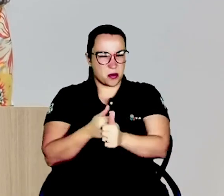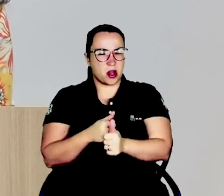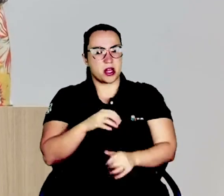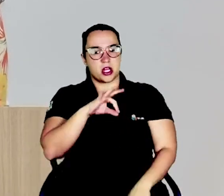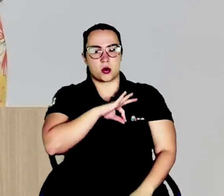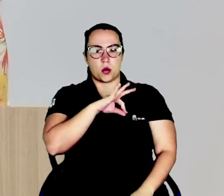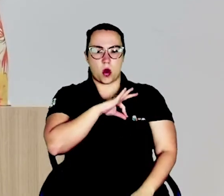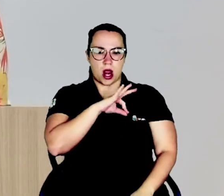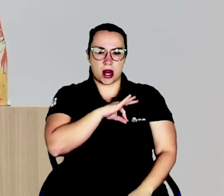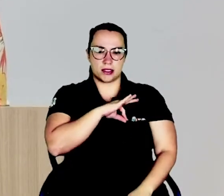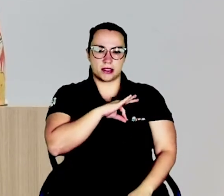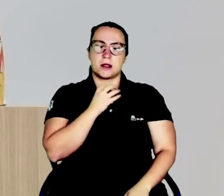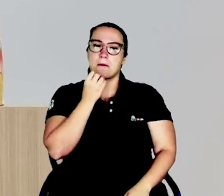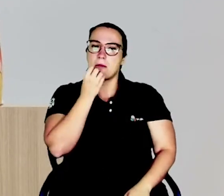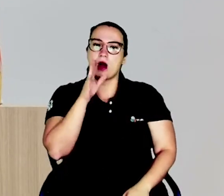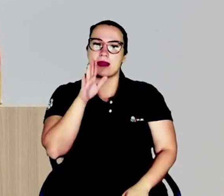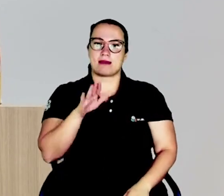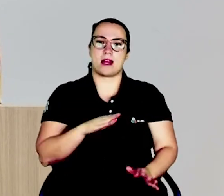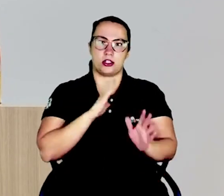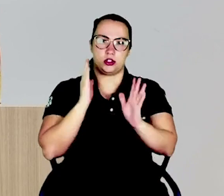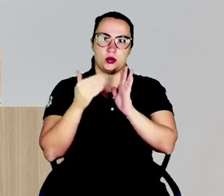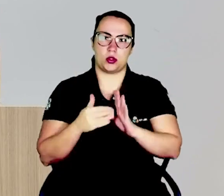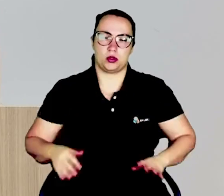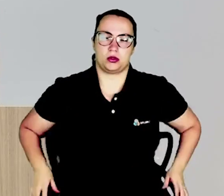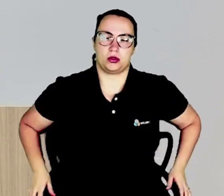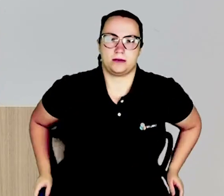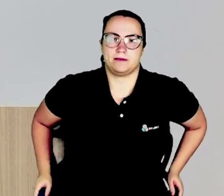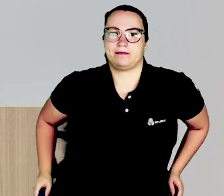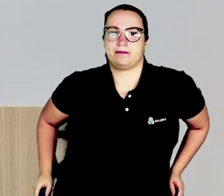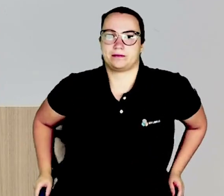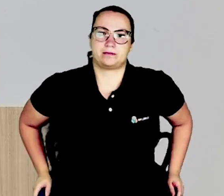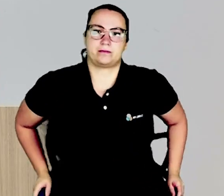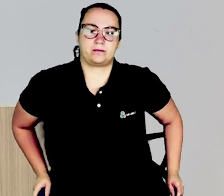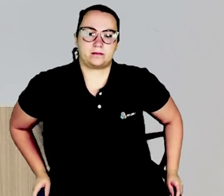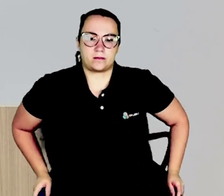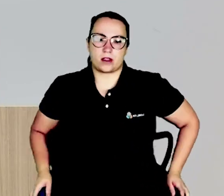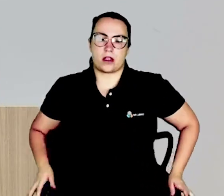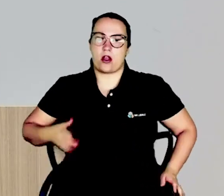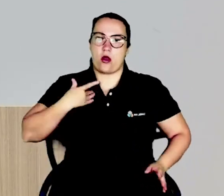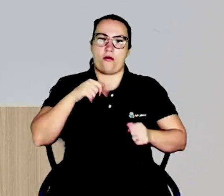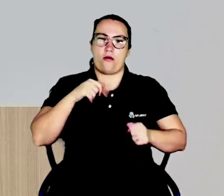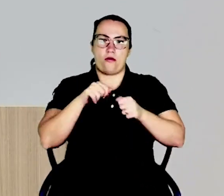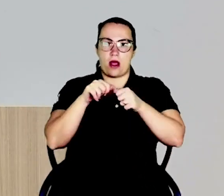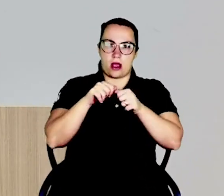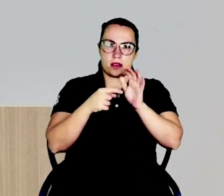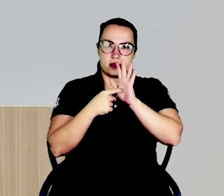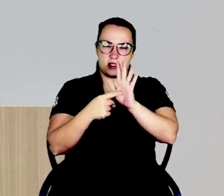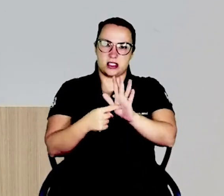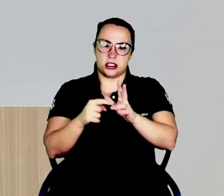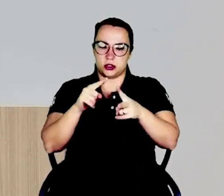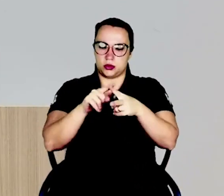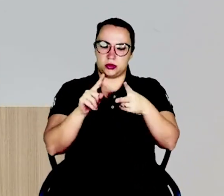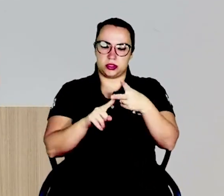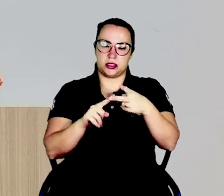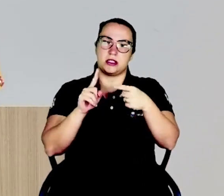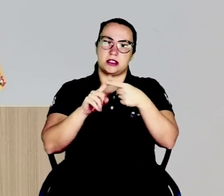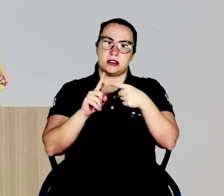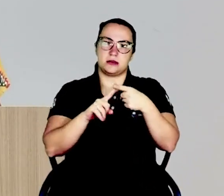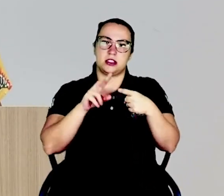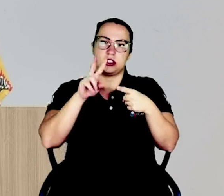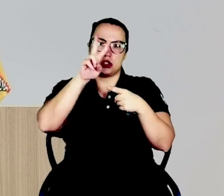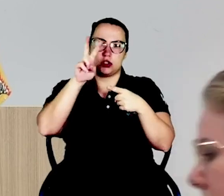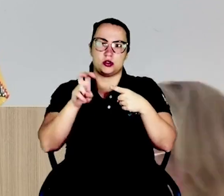presentes, boa tarde. Falo das duas indicações, a primeira delas sobre